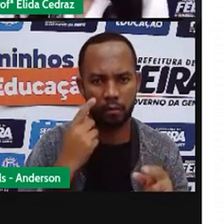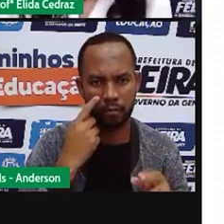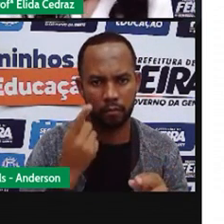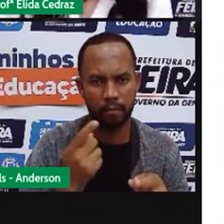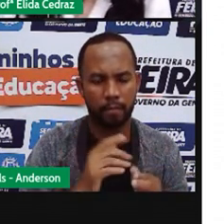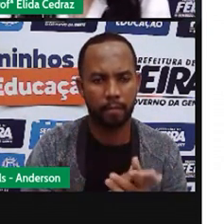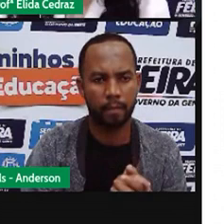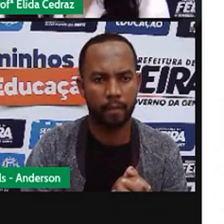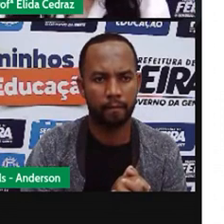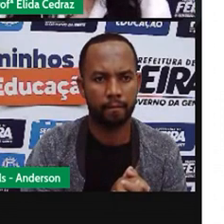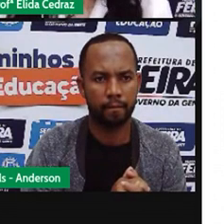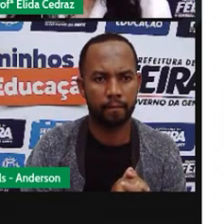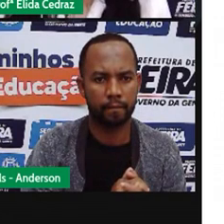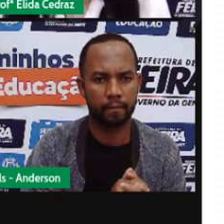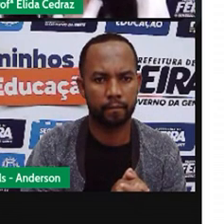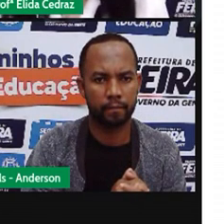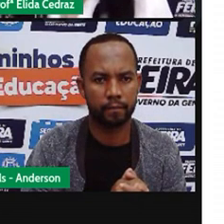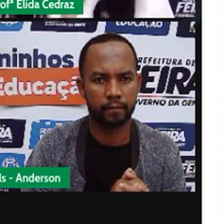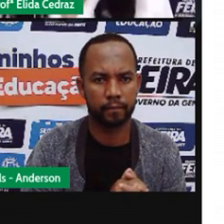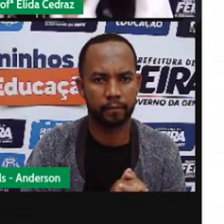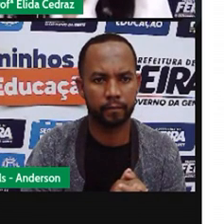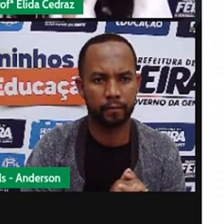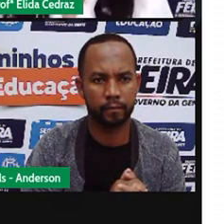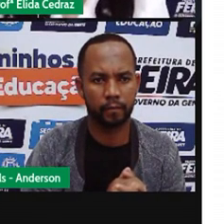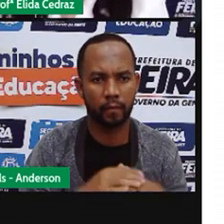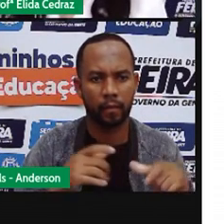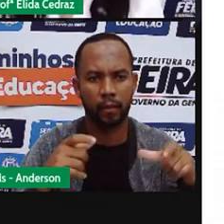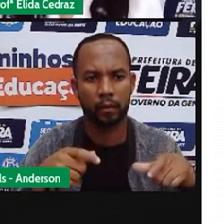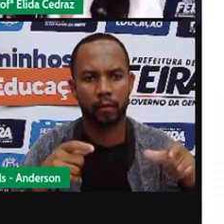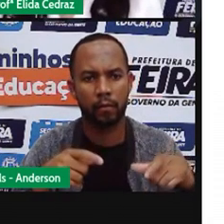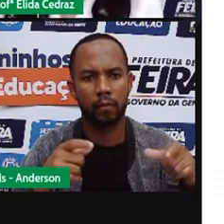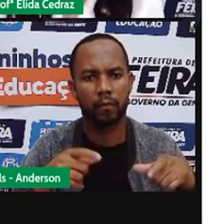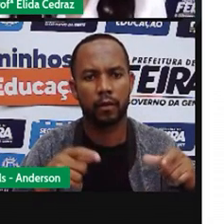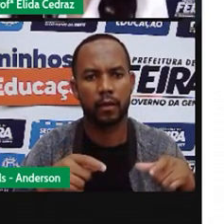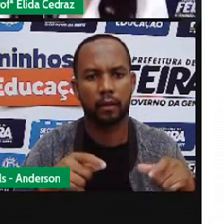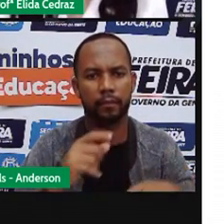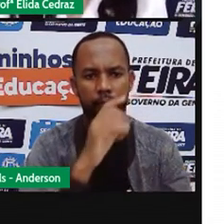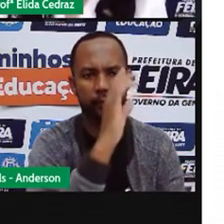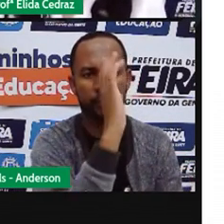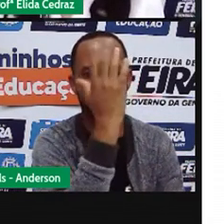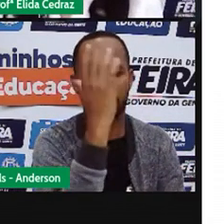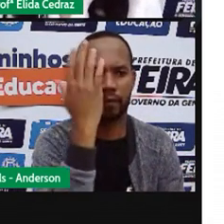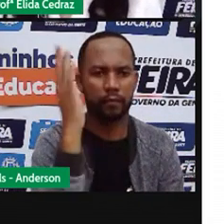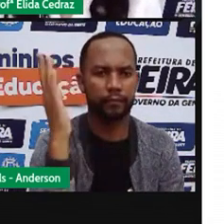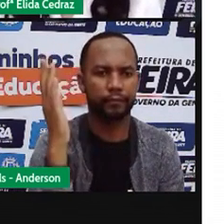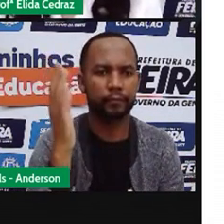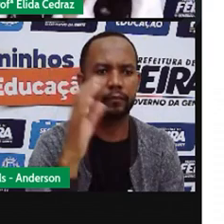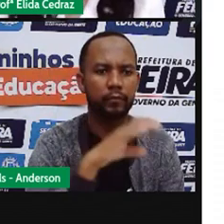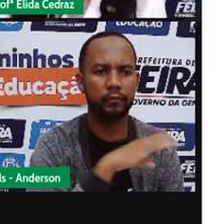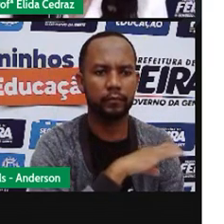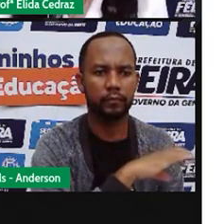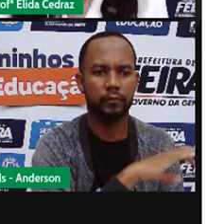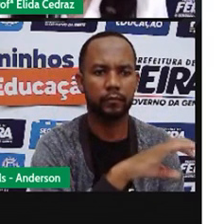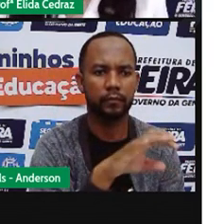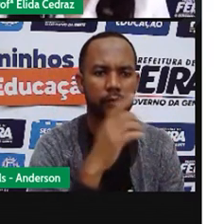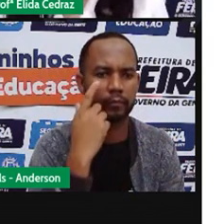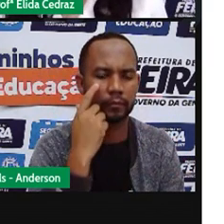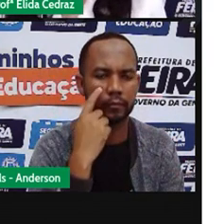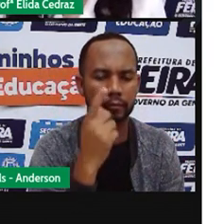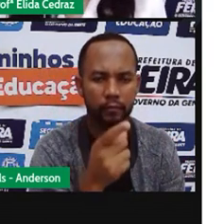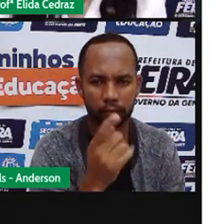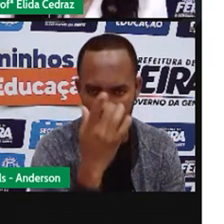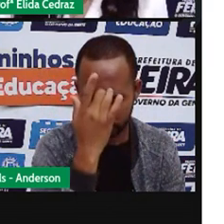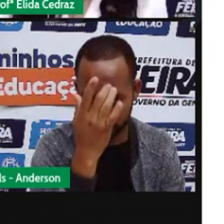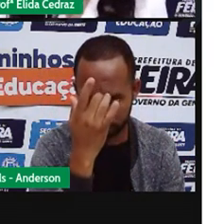E agora, nós vamos localizar a sombra da árvore. Nessa imagem, fica ainda